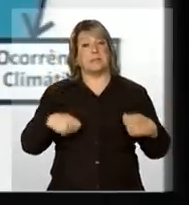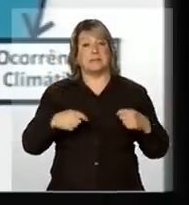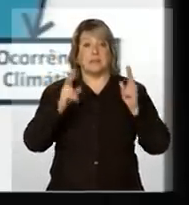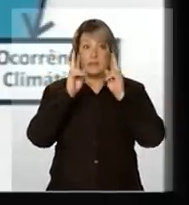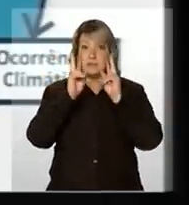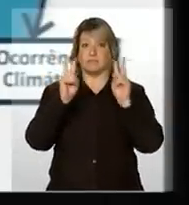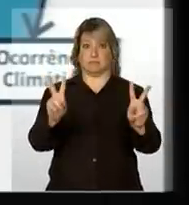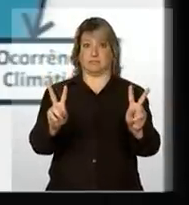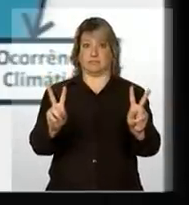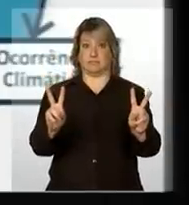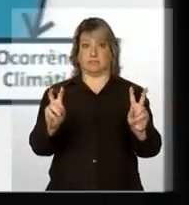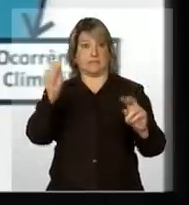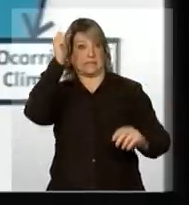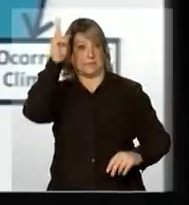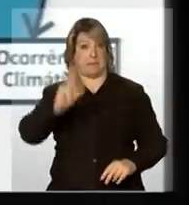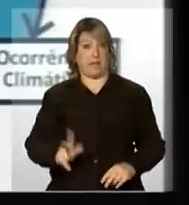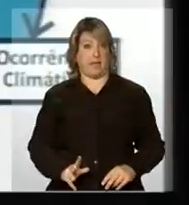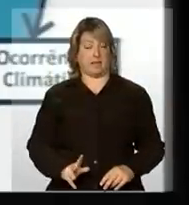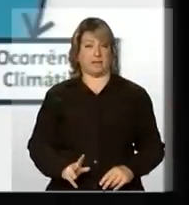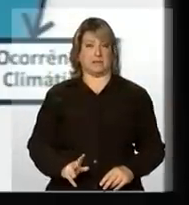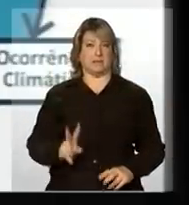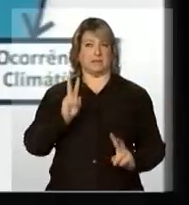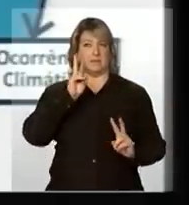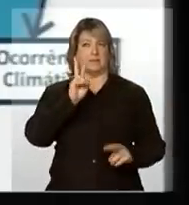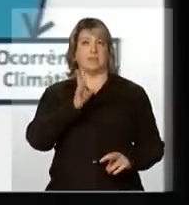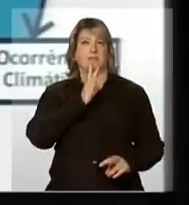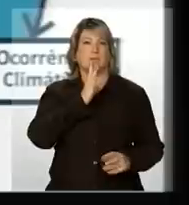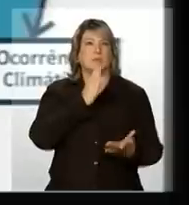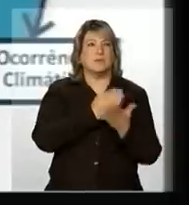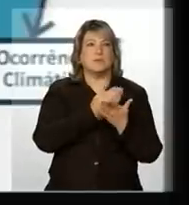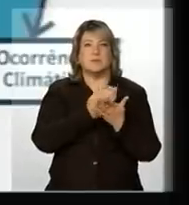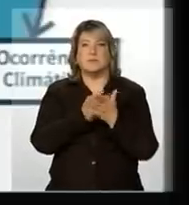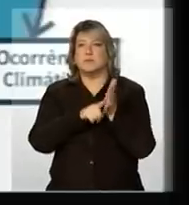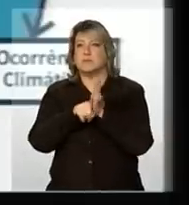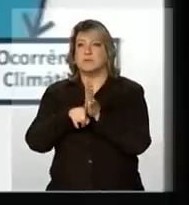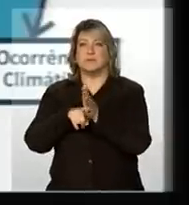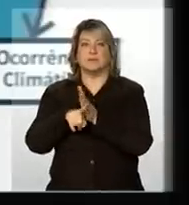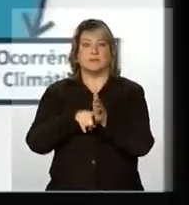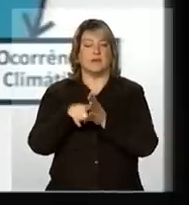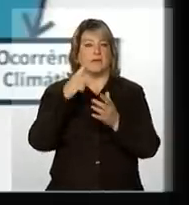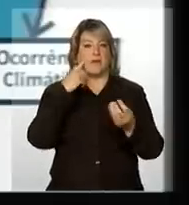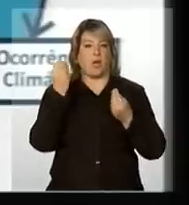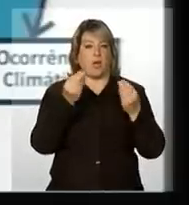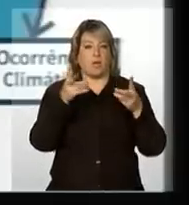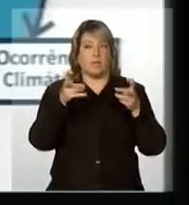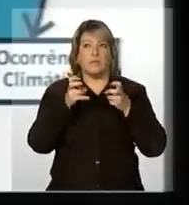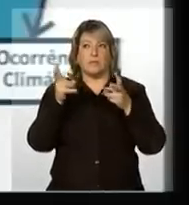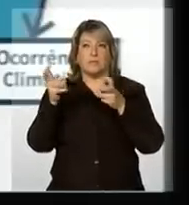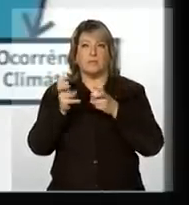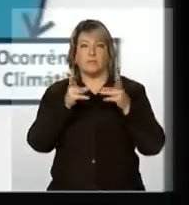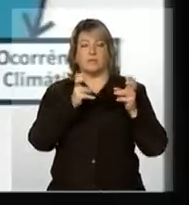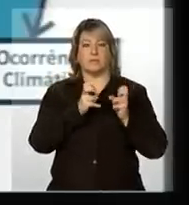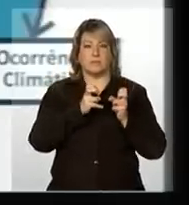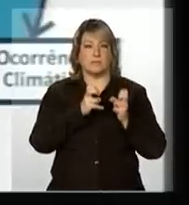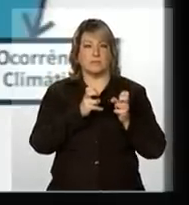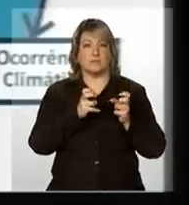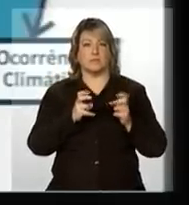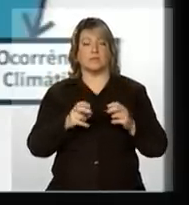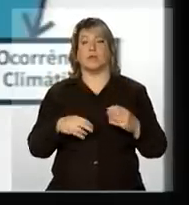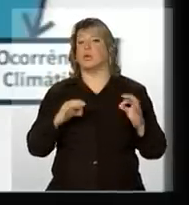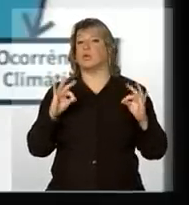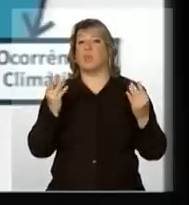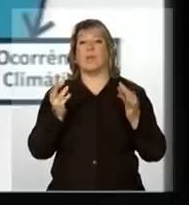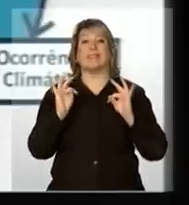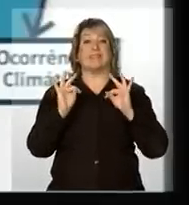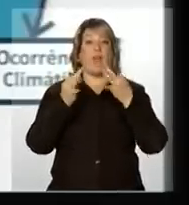tem que lidar com as ameaças, usando o seu conhecimento, a sua capacidade de mobilização, todos os recursos